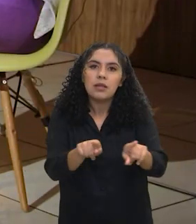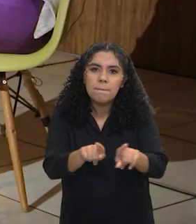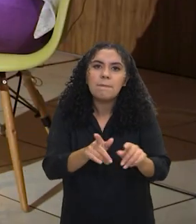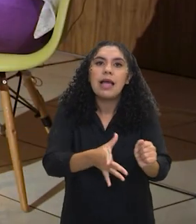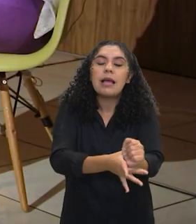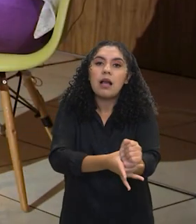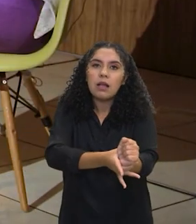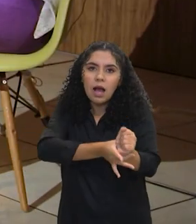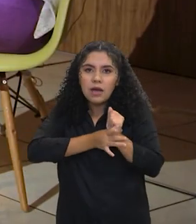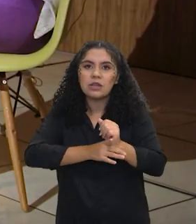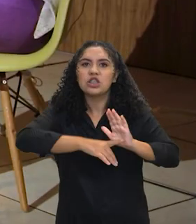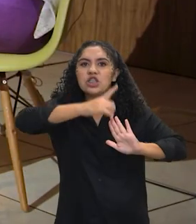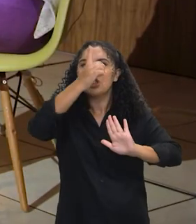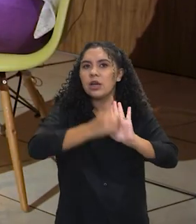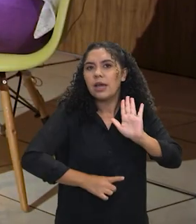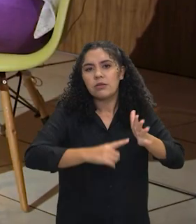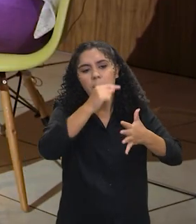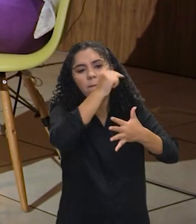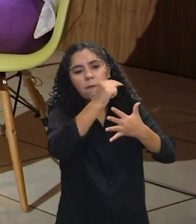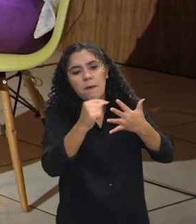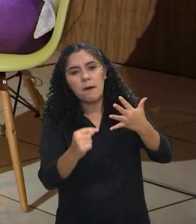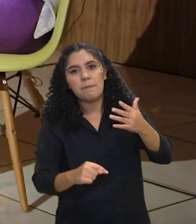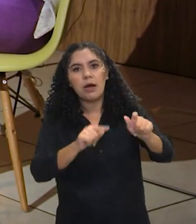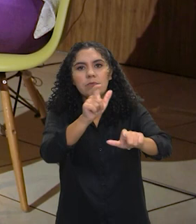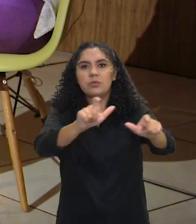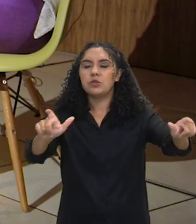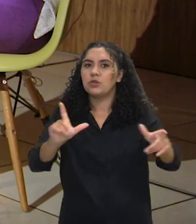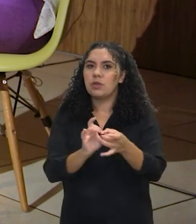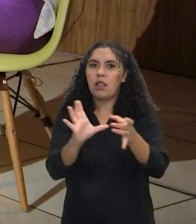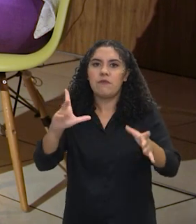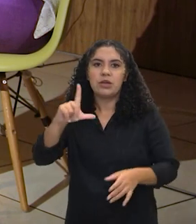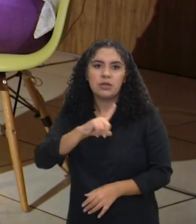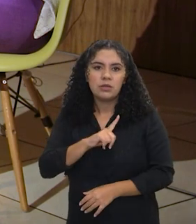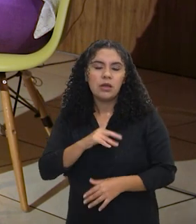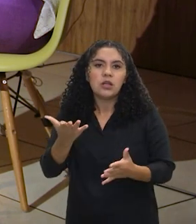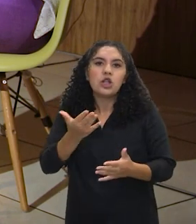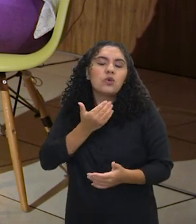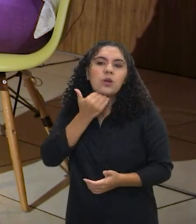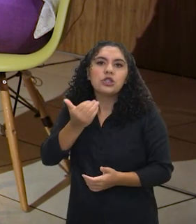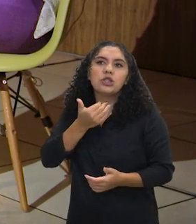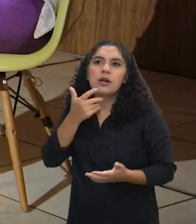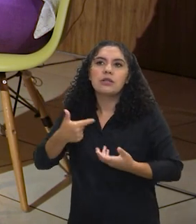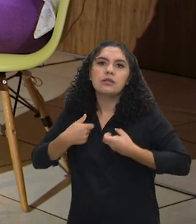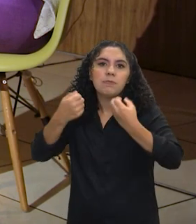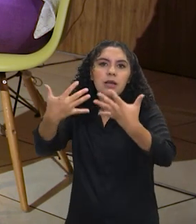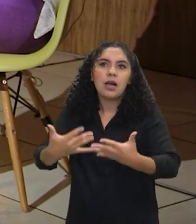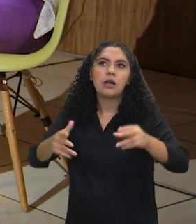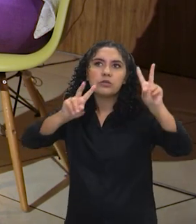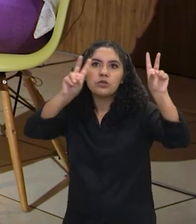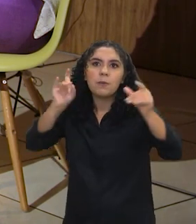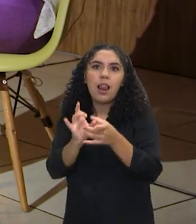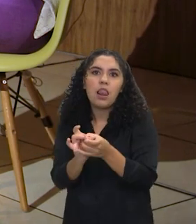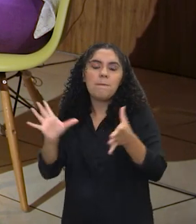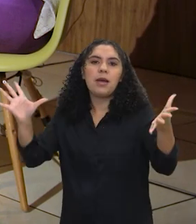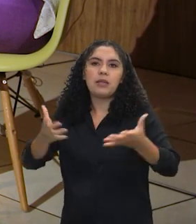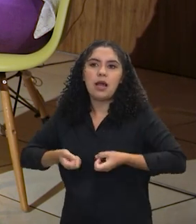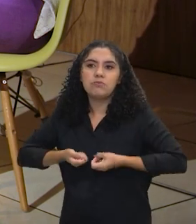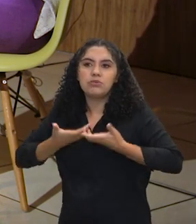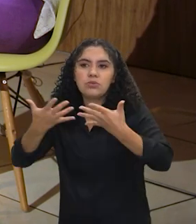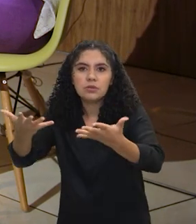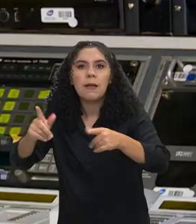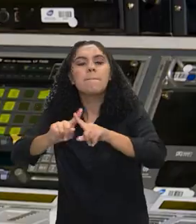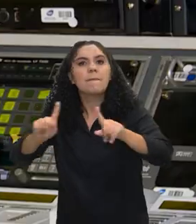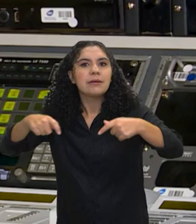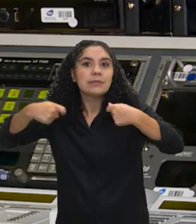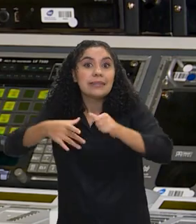os outros direitos que as pessoas têm. Não adianta eu falar de liberdade de expressão sem pensar como é que os outros direitos são